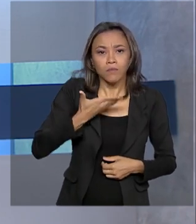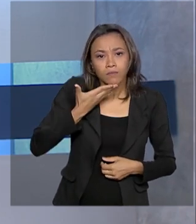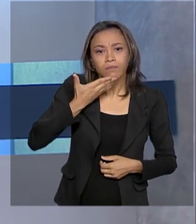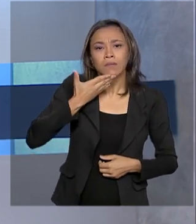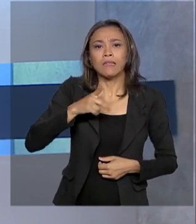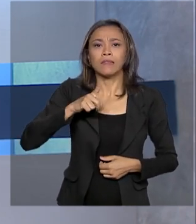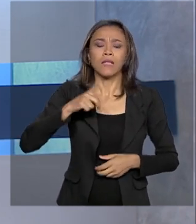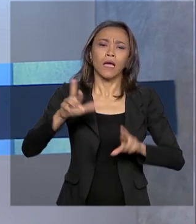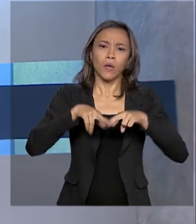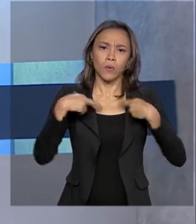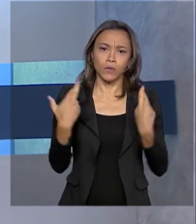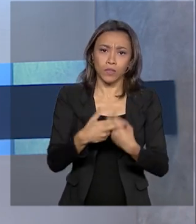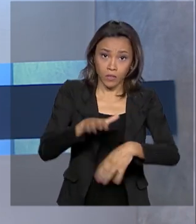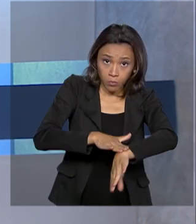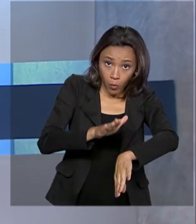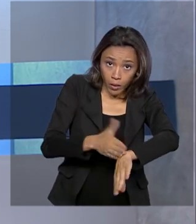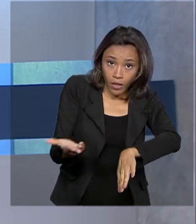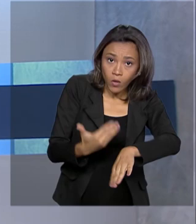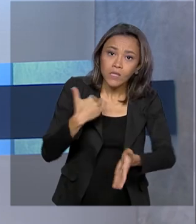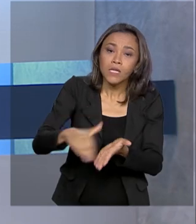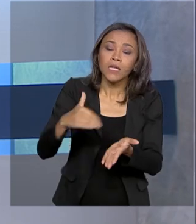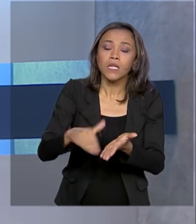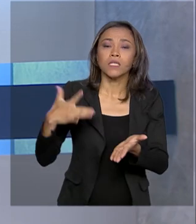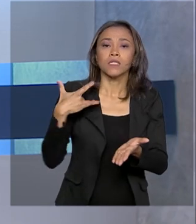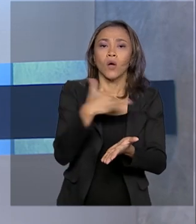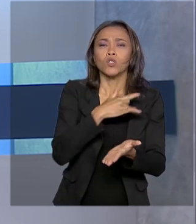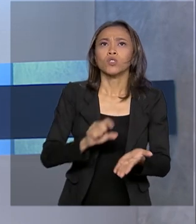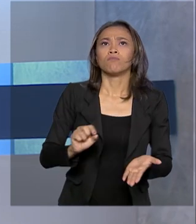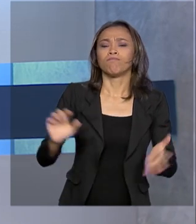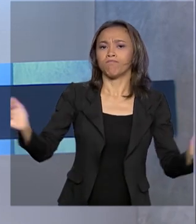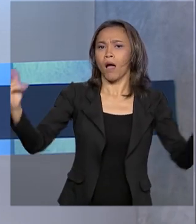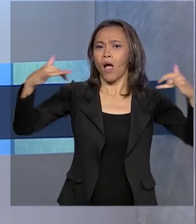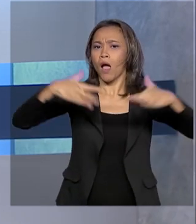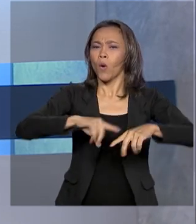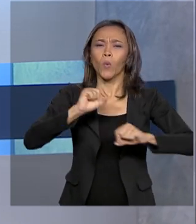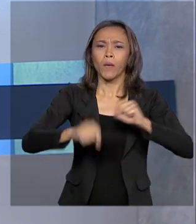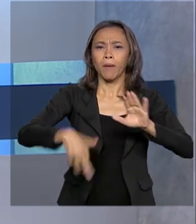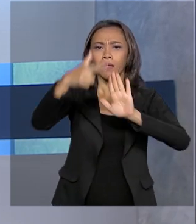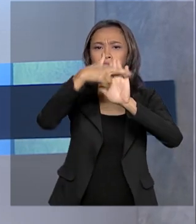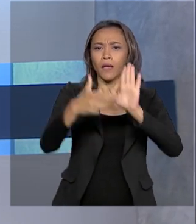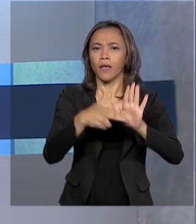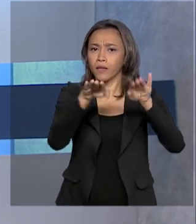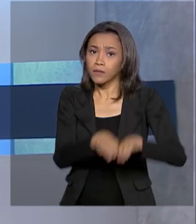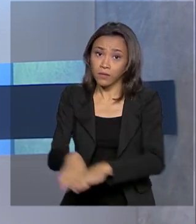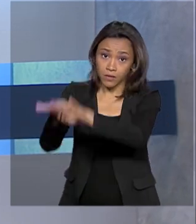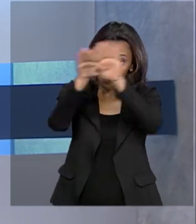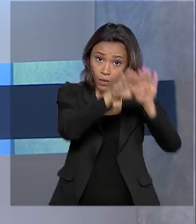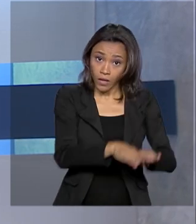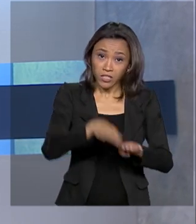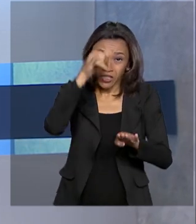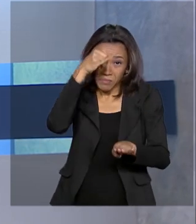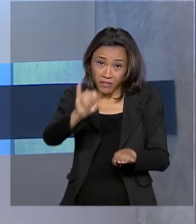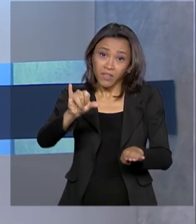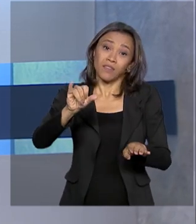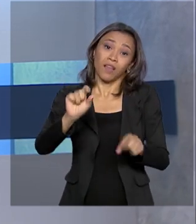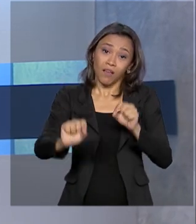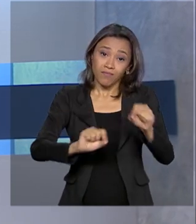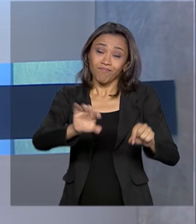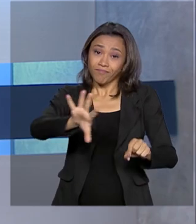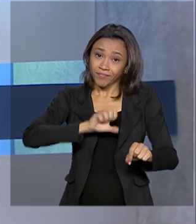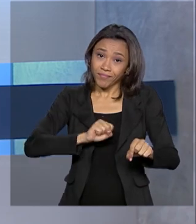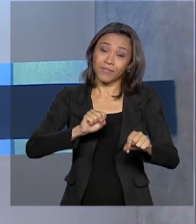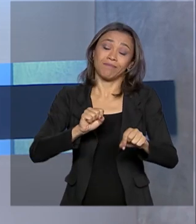de saúde dos estados para padronizar as medidas de prevenção adotadas pelo governo federal sobre o